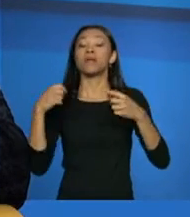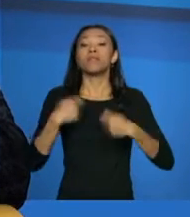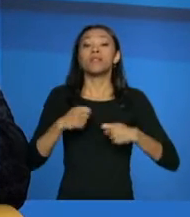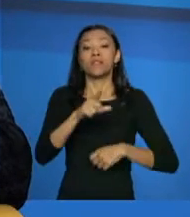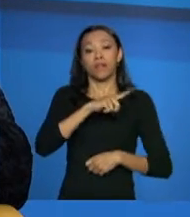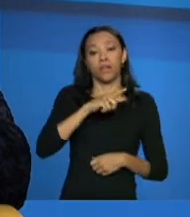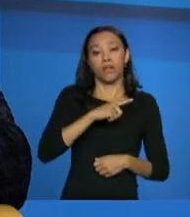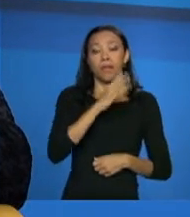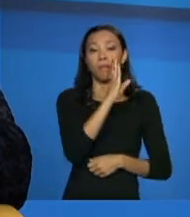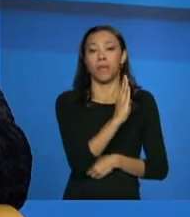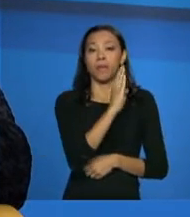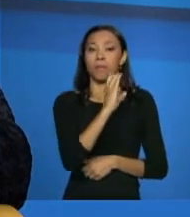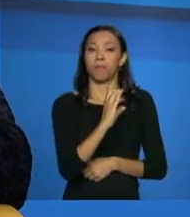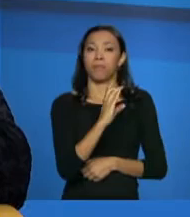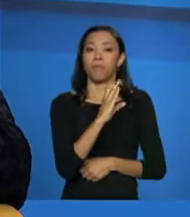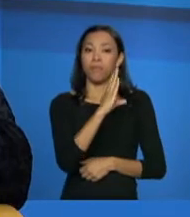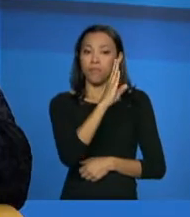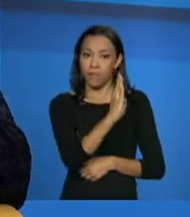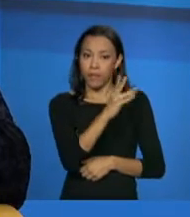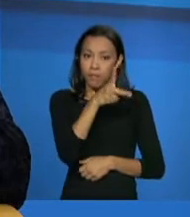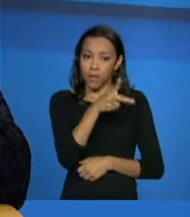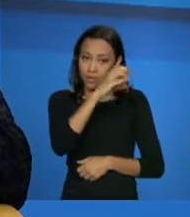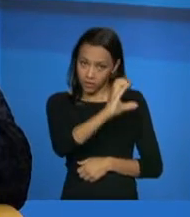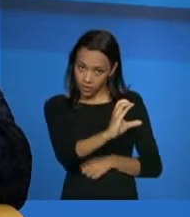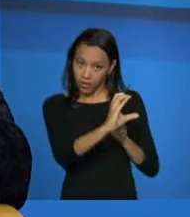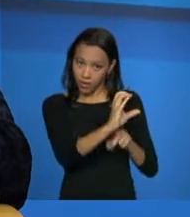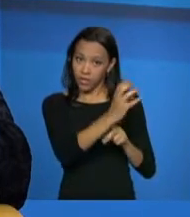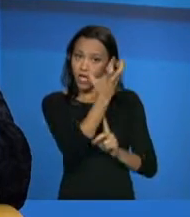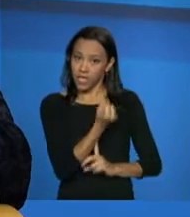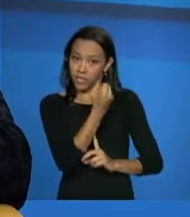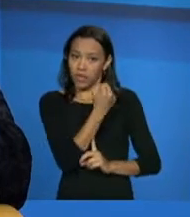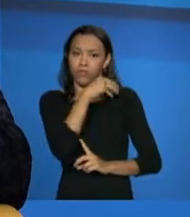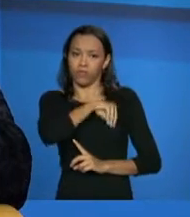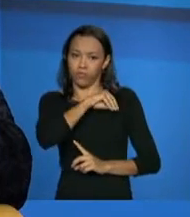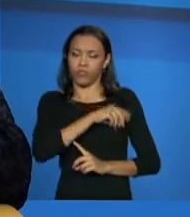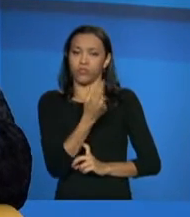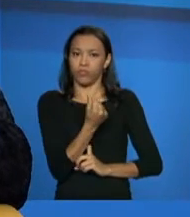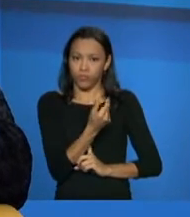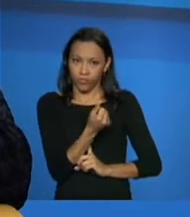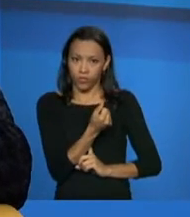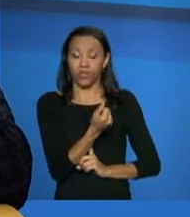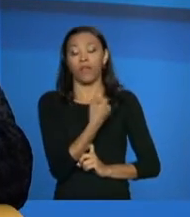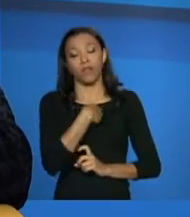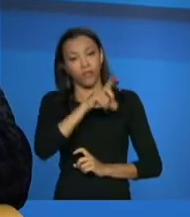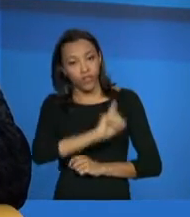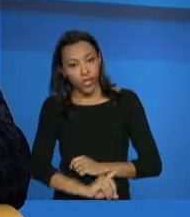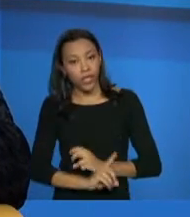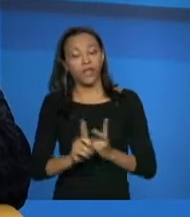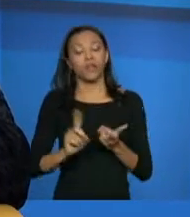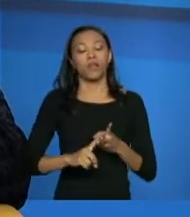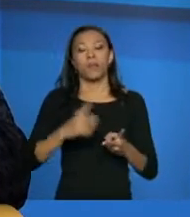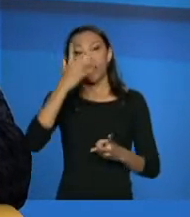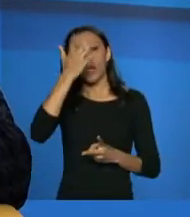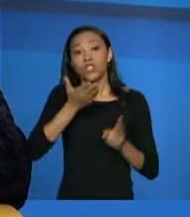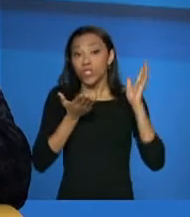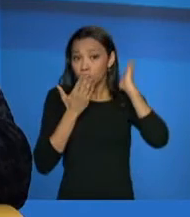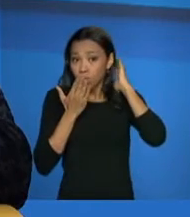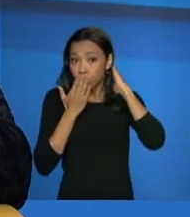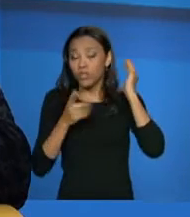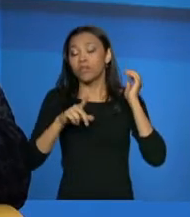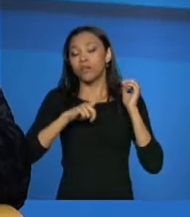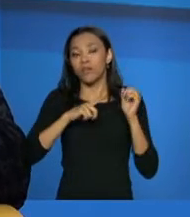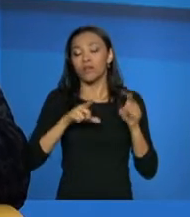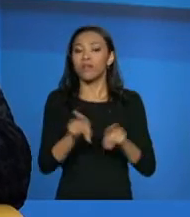Benefício de Prestação Continuada, tem direito também. Indígenas e quilombolas têm uma